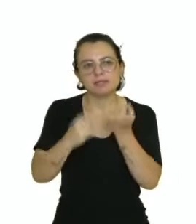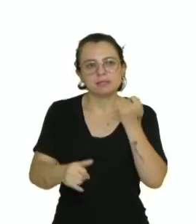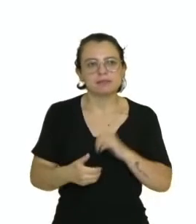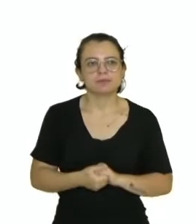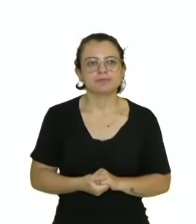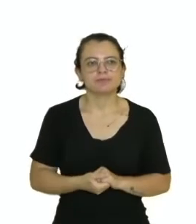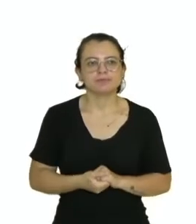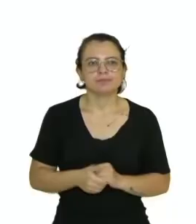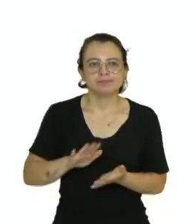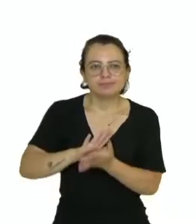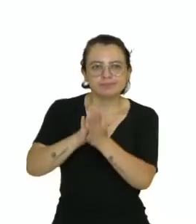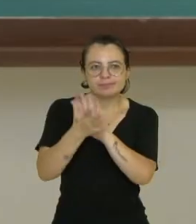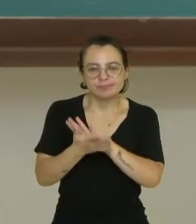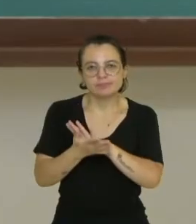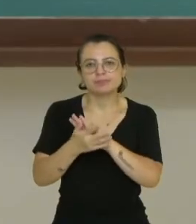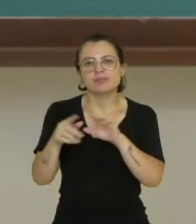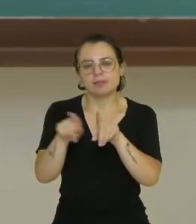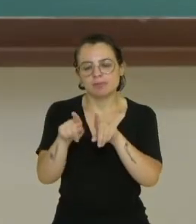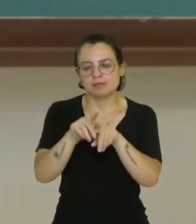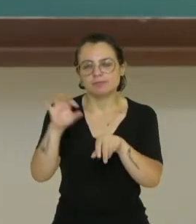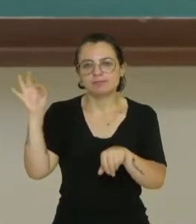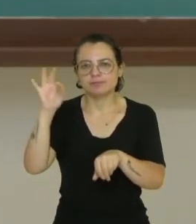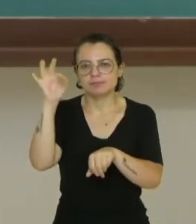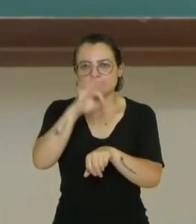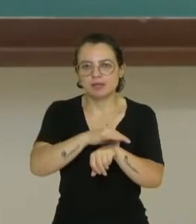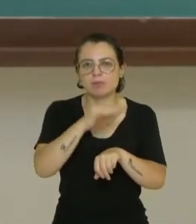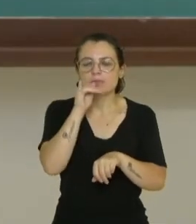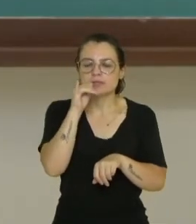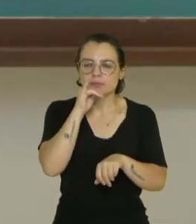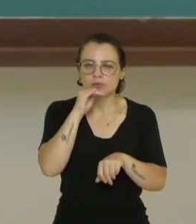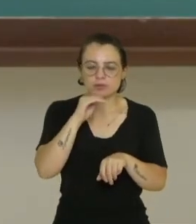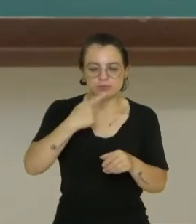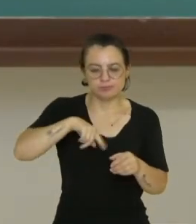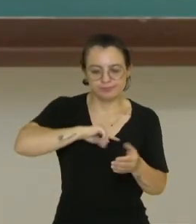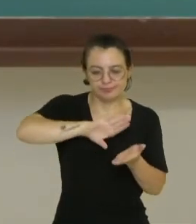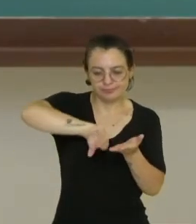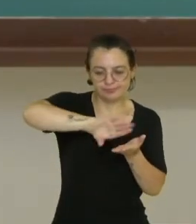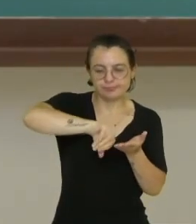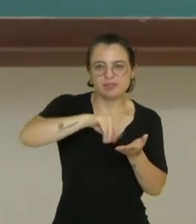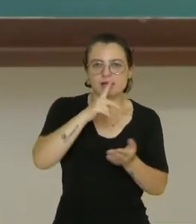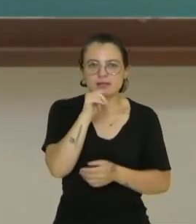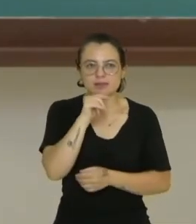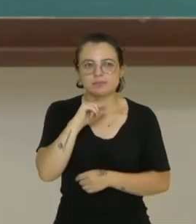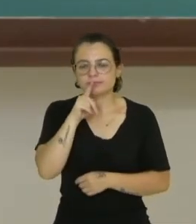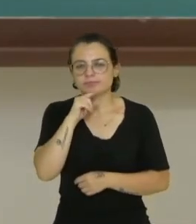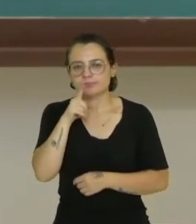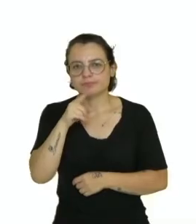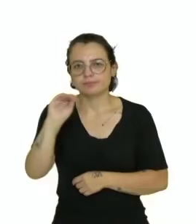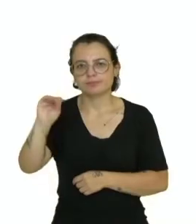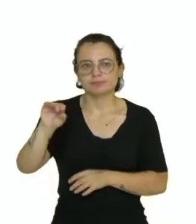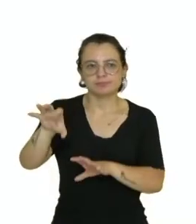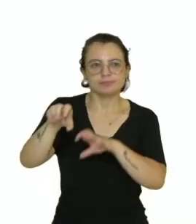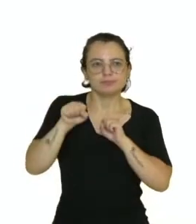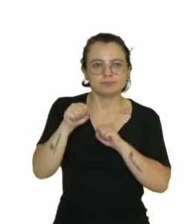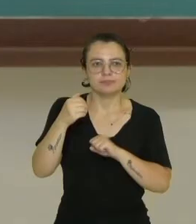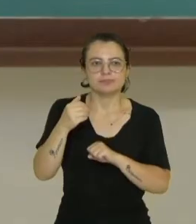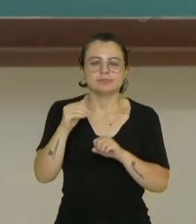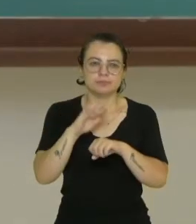Formas de eliminar é eliminar o vetor, né? Água parada para eliminar o mosquito que não vai poder transmitir